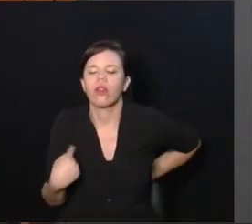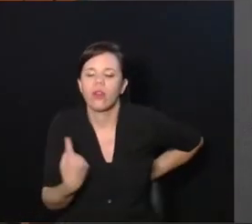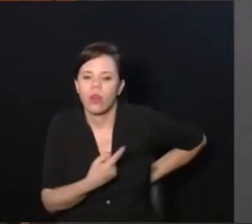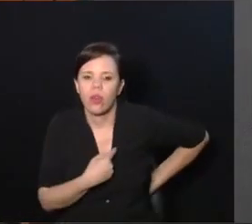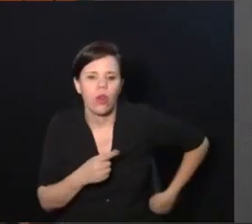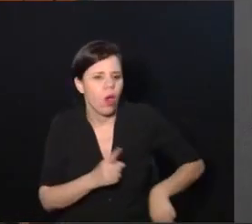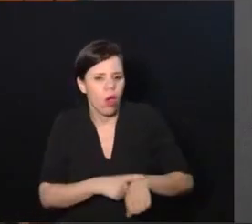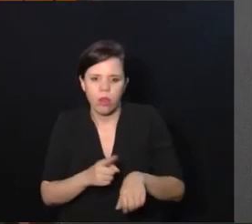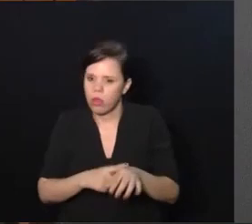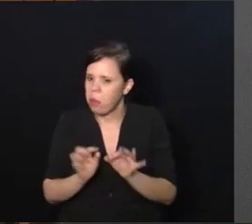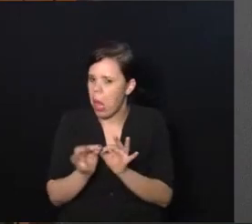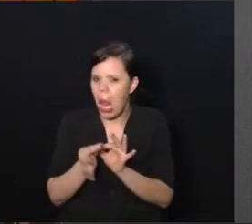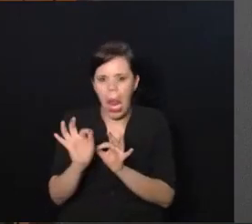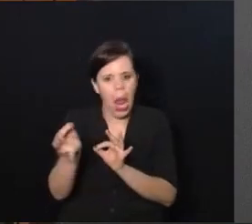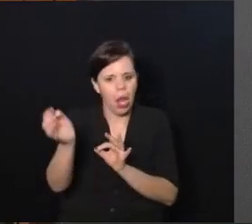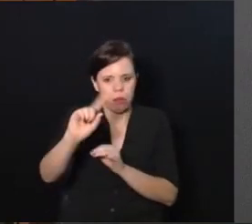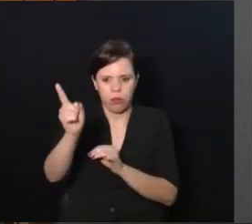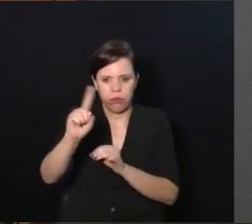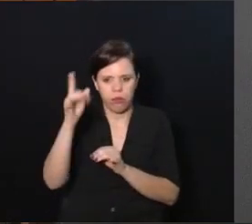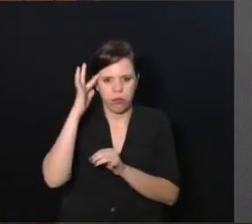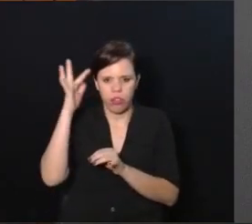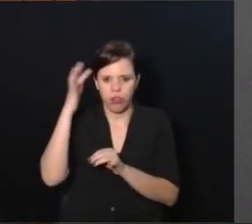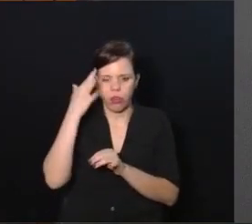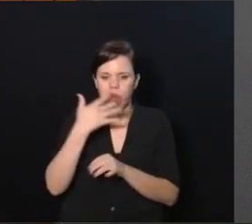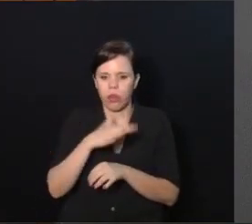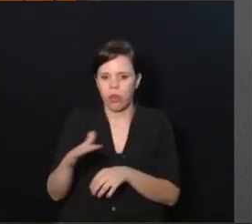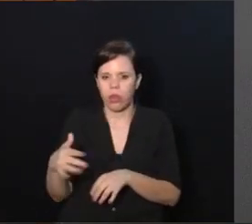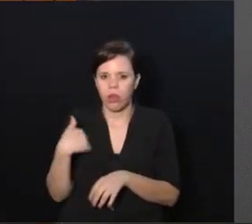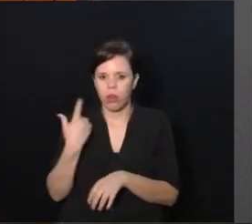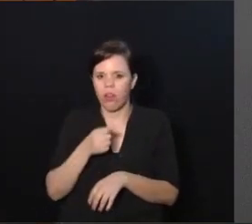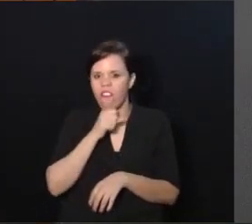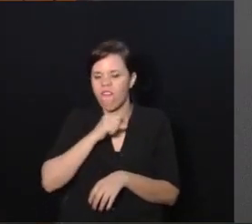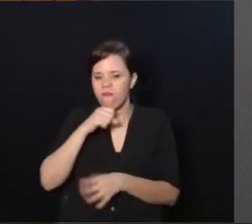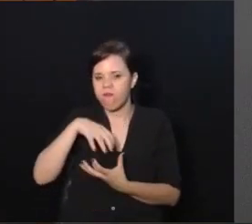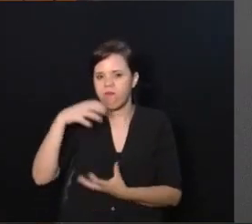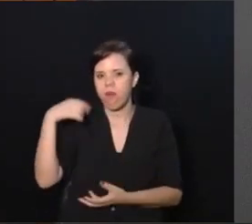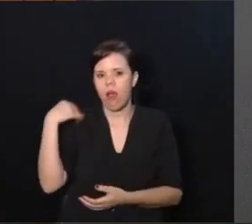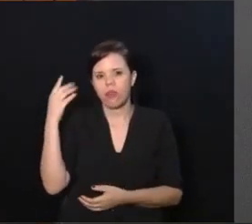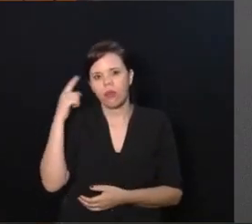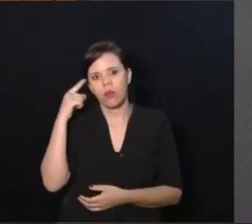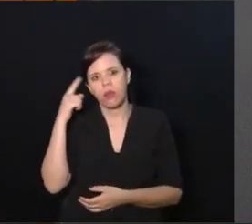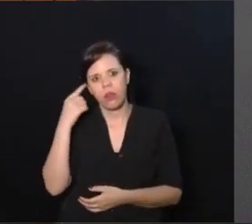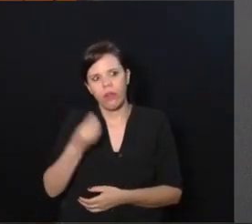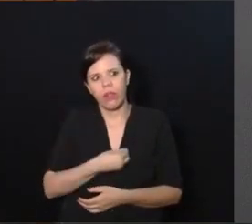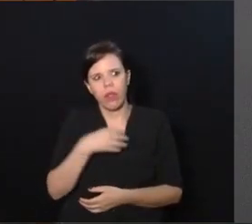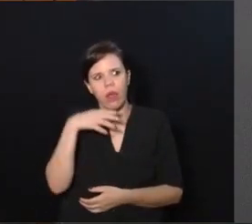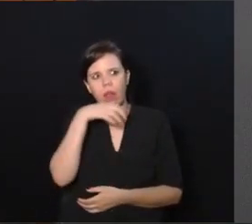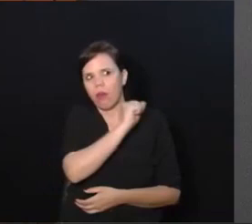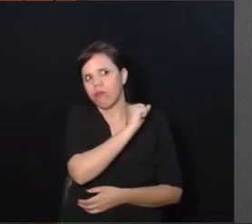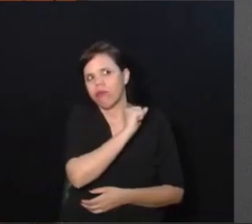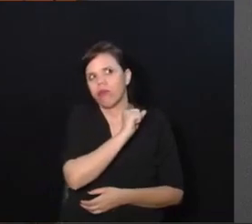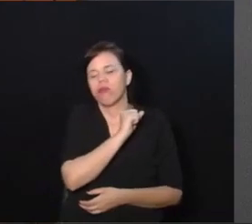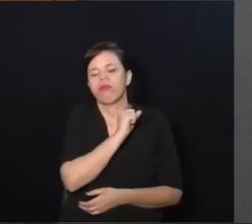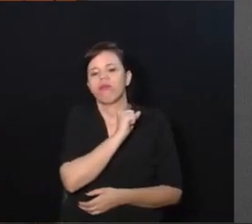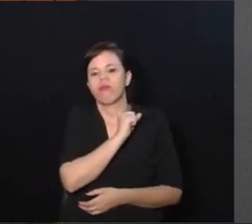é tão longo quanto a gente imaginava quando era criança. Quanto mais velho a gente fica, mais a fala assim, nossa, a vida passou tão rápido.